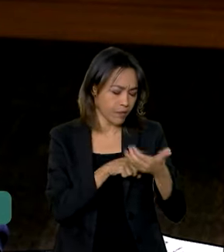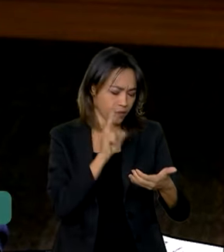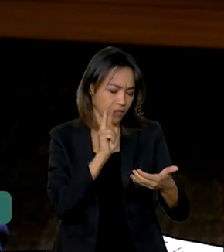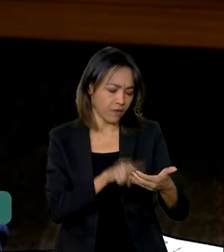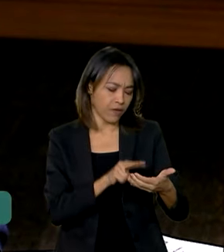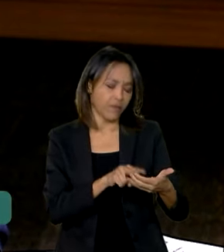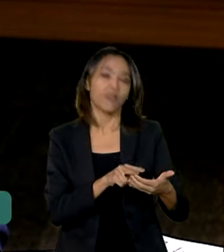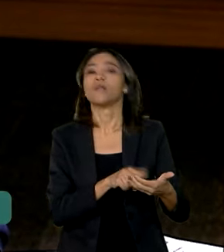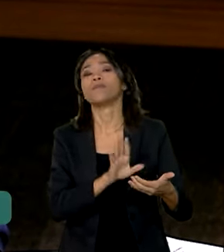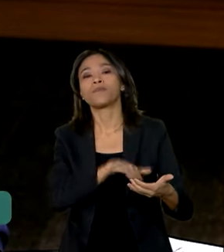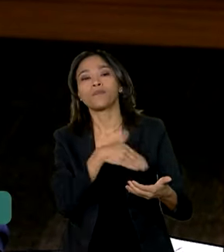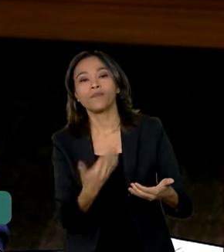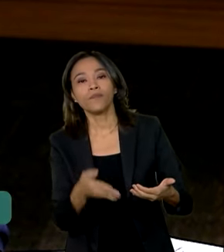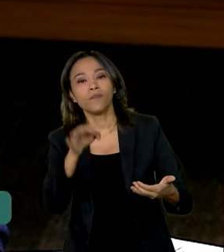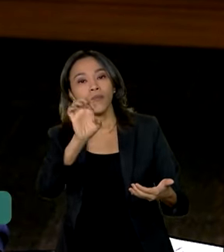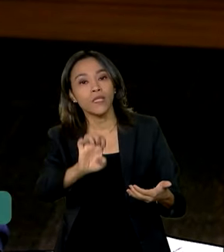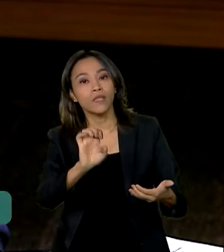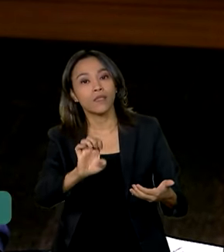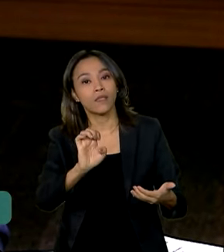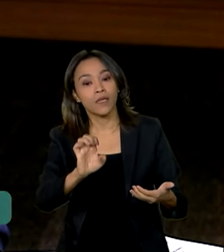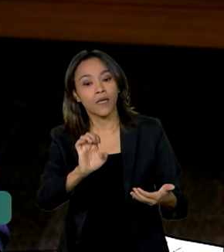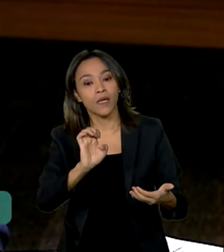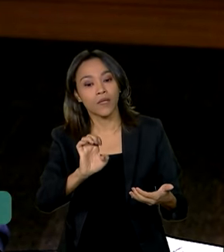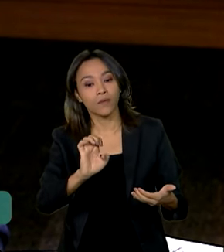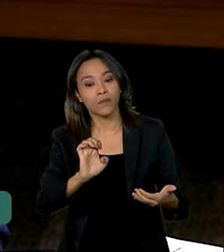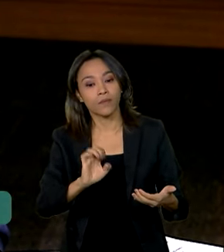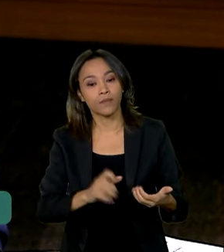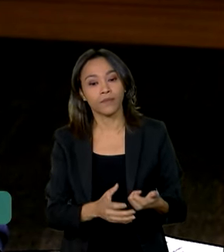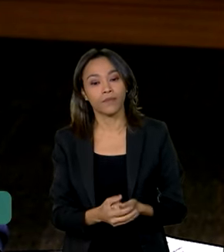ver ali do lado esquerdo, embaixo, tem um link... Ah!